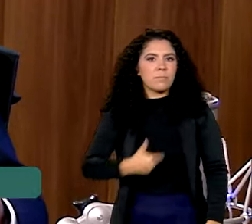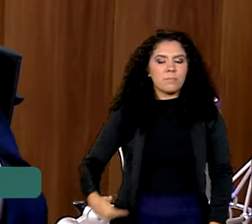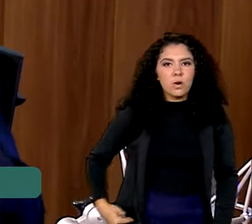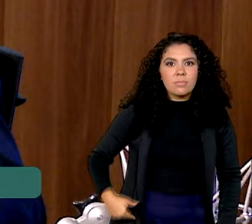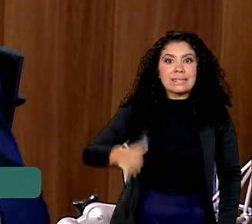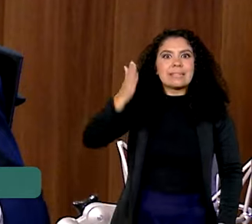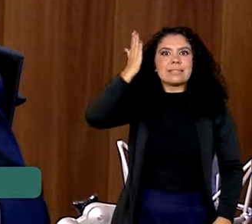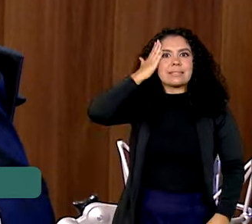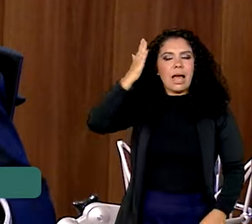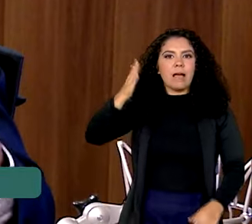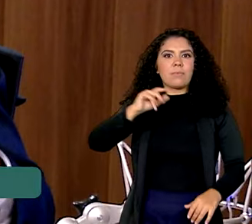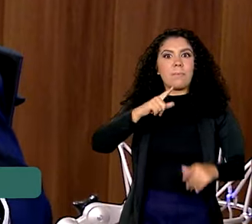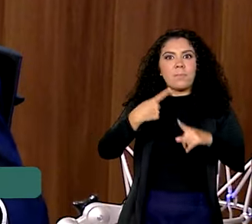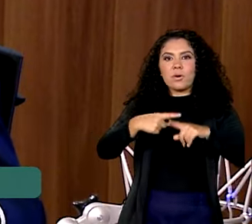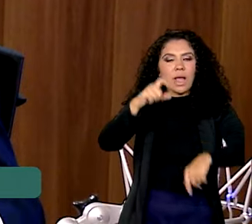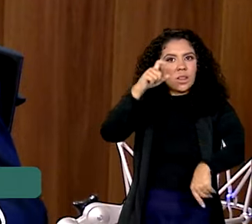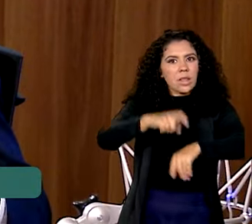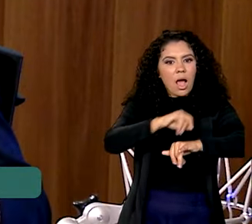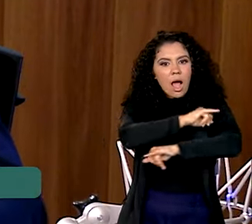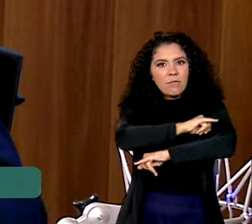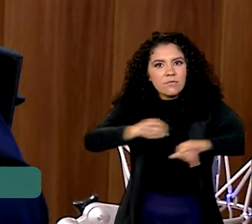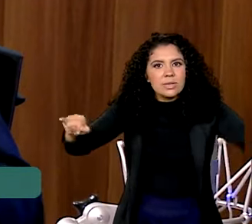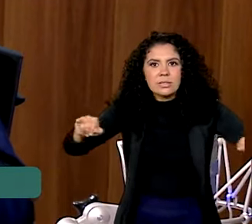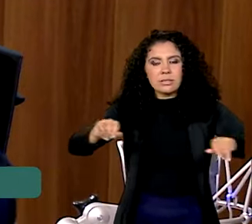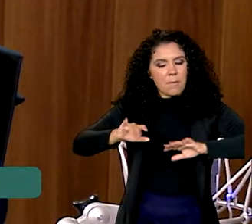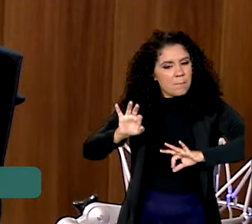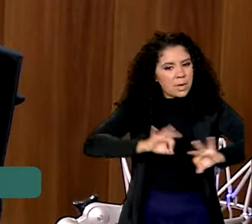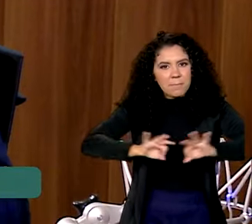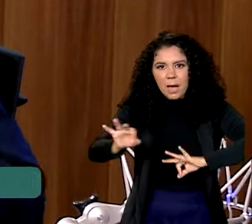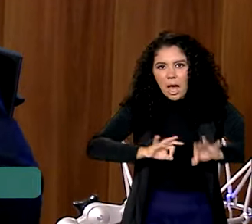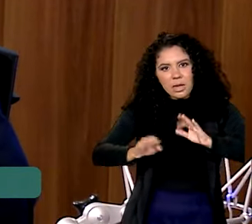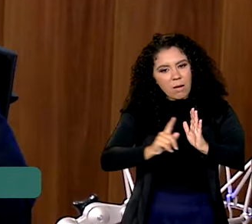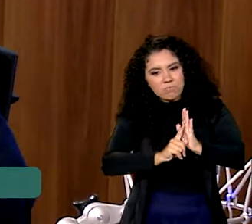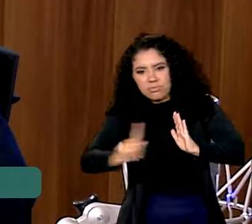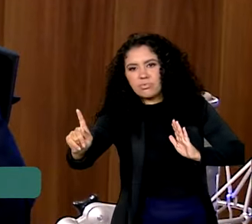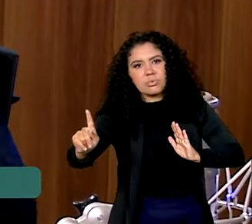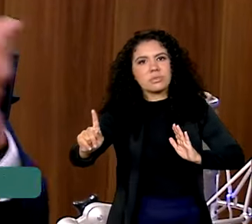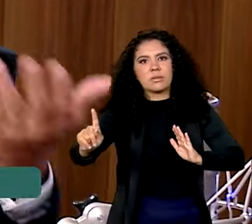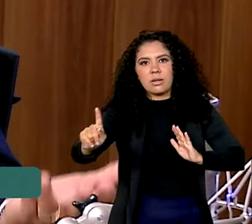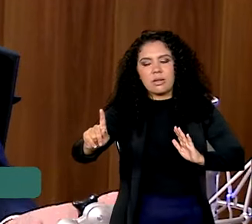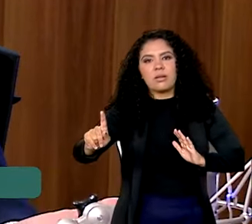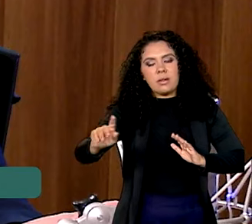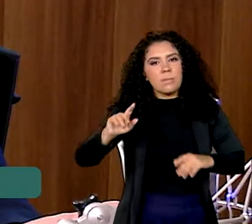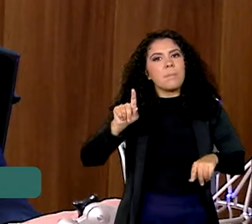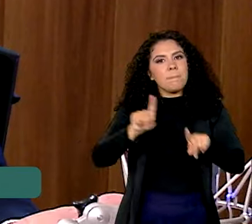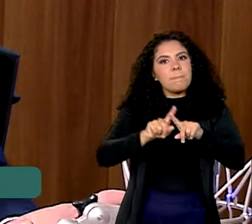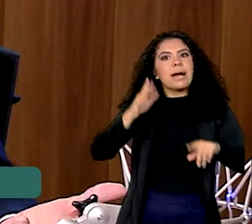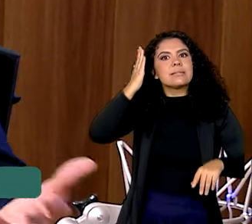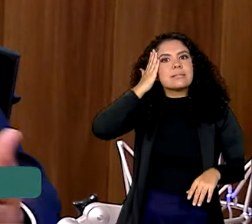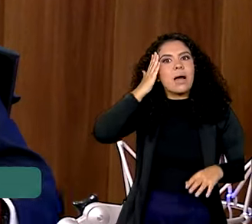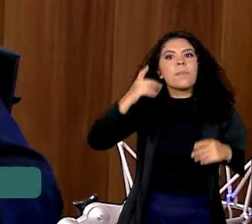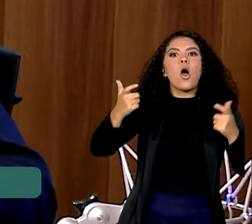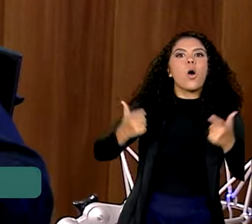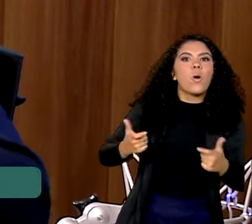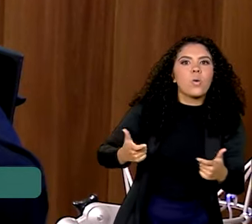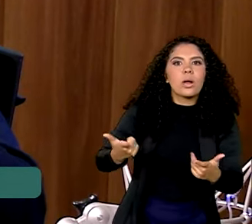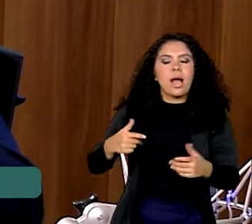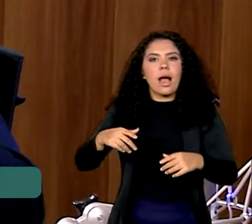e automaticamente se preparar para, sendo necessário, evacuar a área. Mas sabendo para onde deve ir,